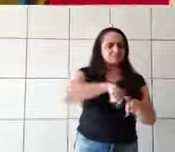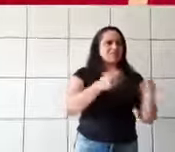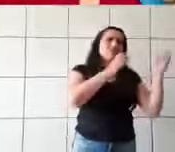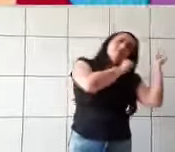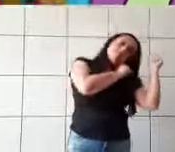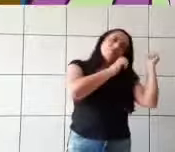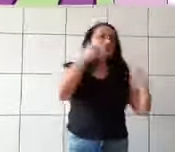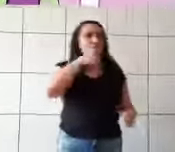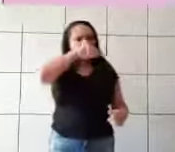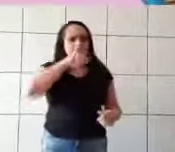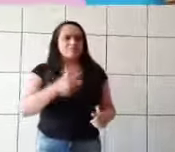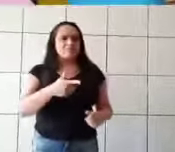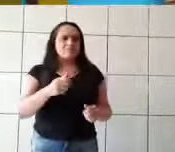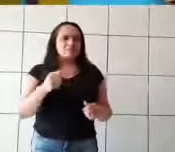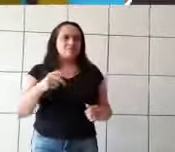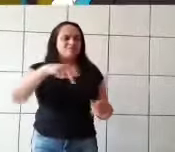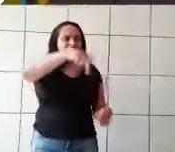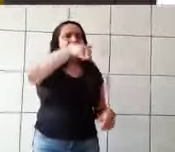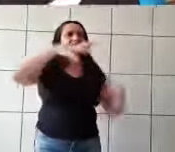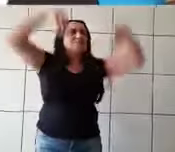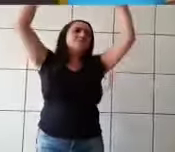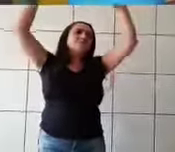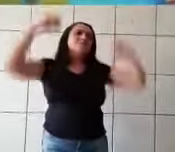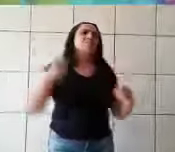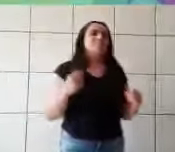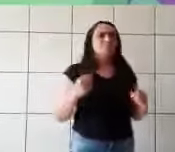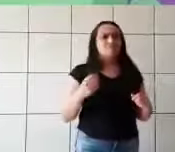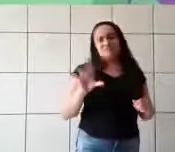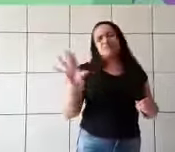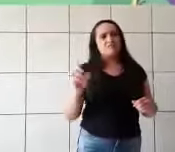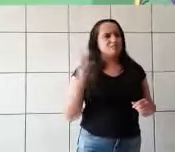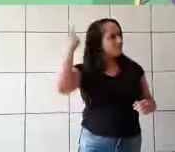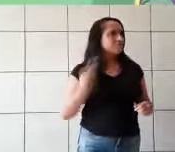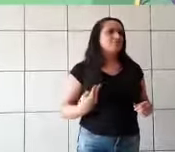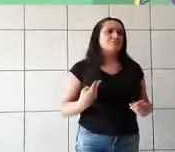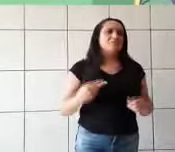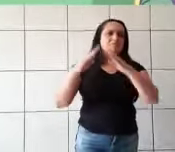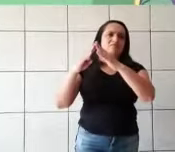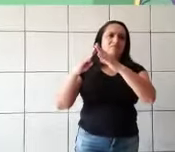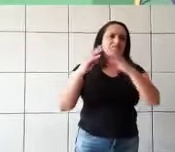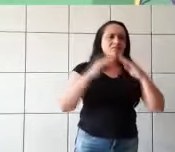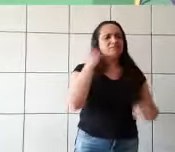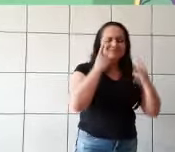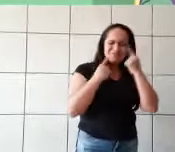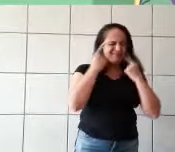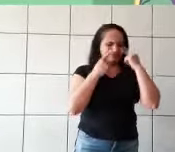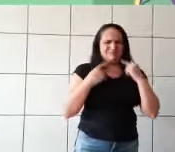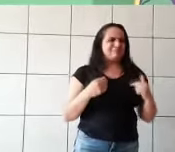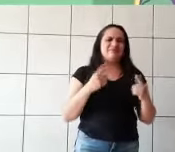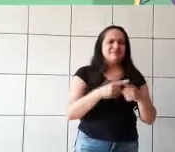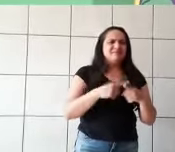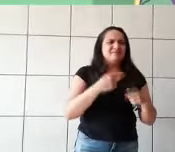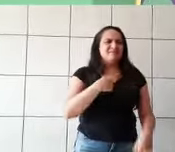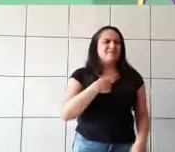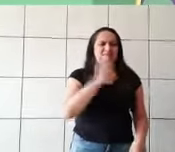Sua madrasta e suas irmãs foram para o castelo. E sozinha em sua casa, Cinderela começou a chorar.